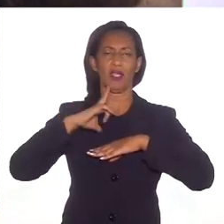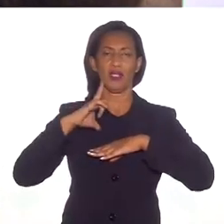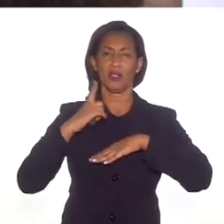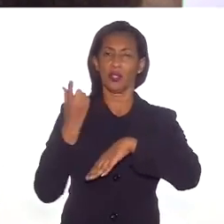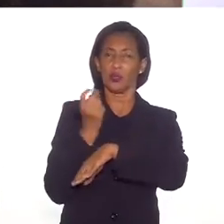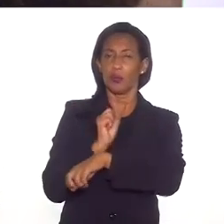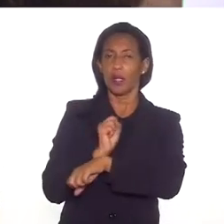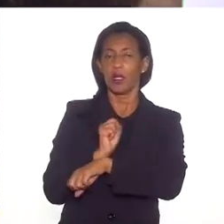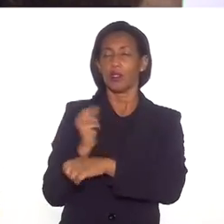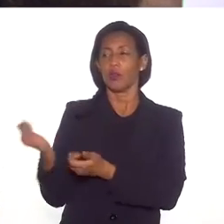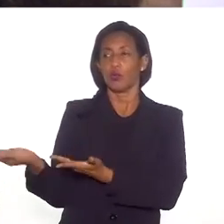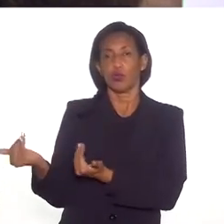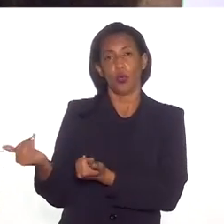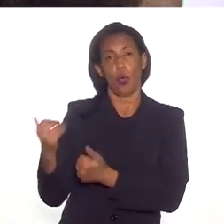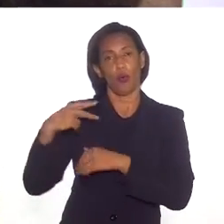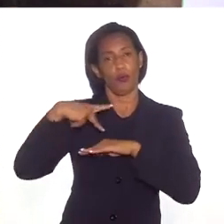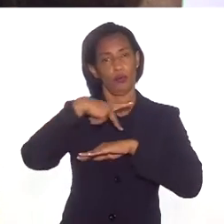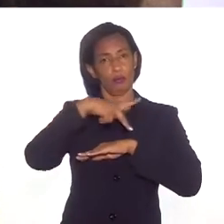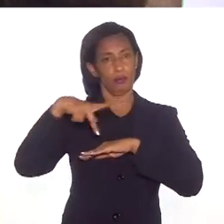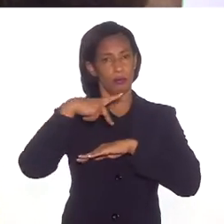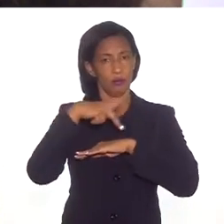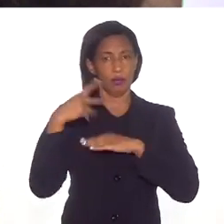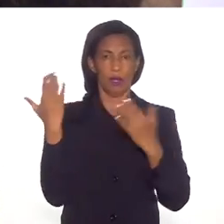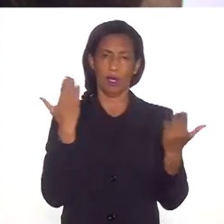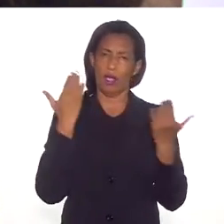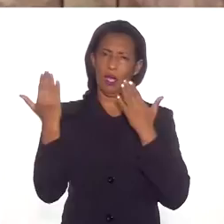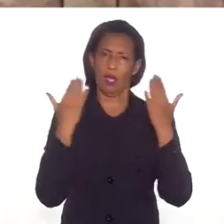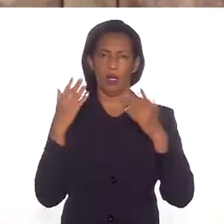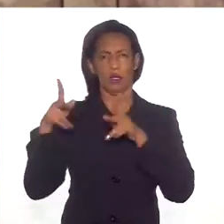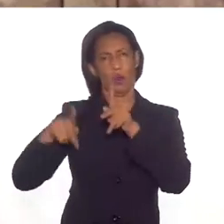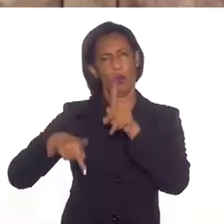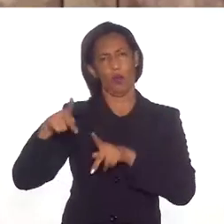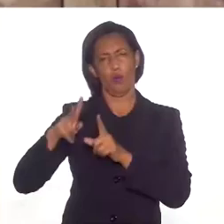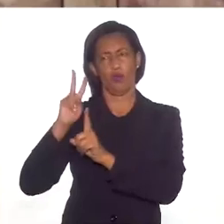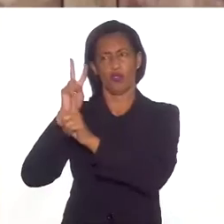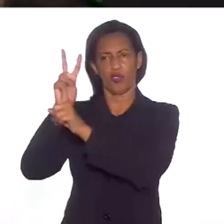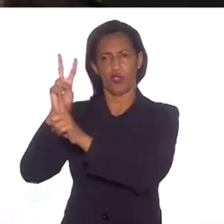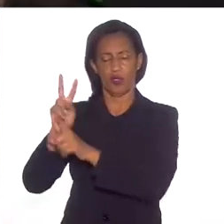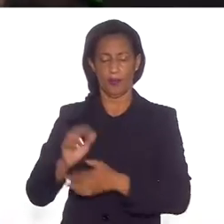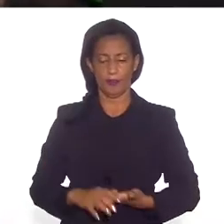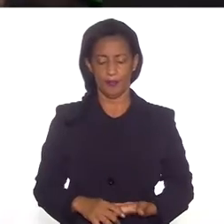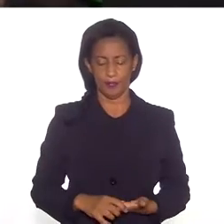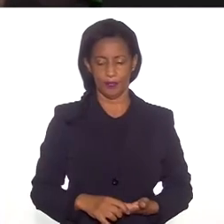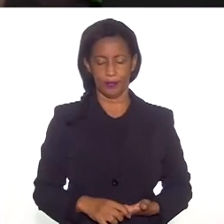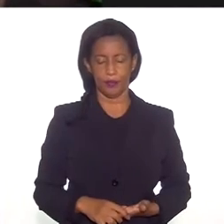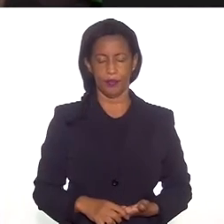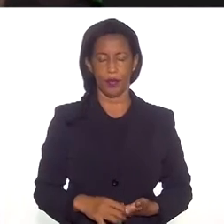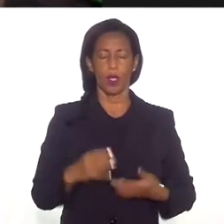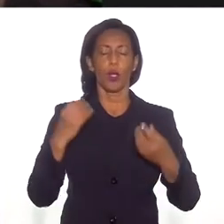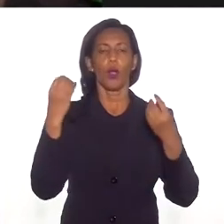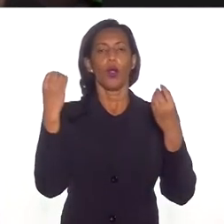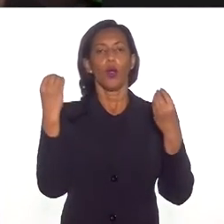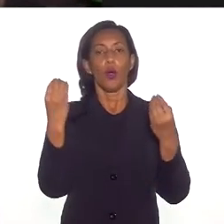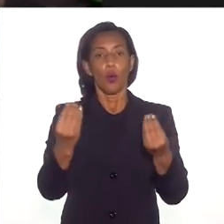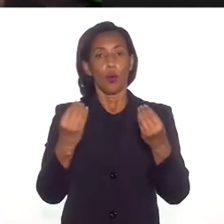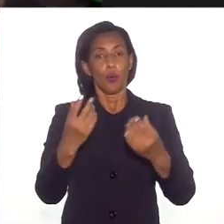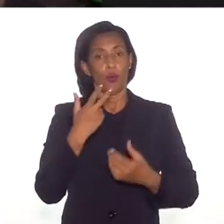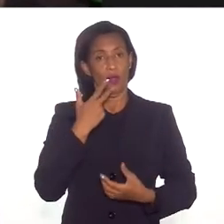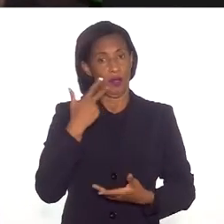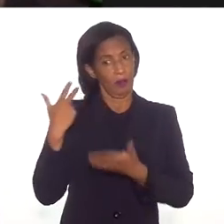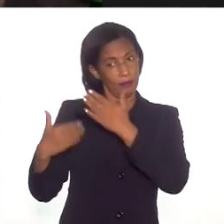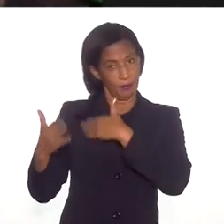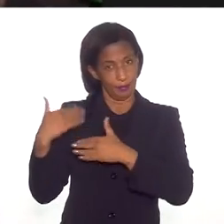ter um pouco mais de esperança, os jovens, principalmente, mais do nosso país em relação aos povos indígenas. Como eu dizia ainda há pouco, a palavra é